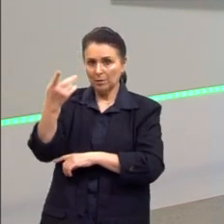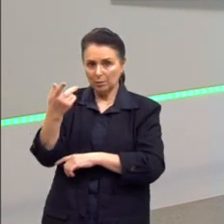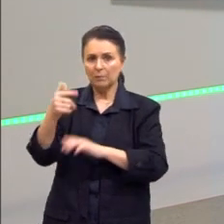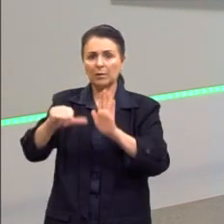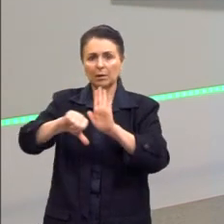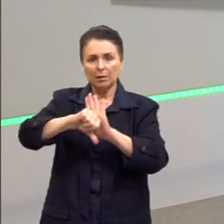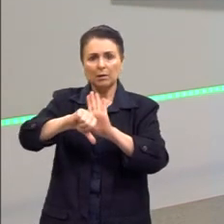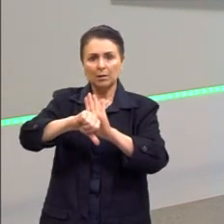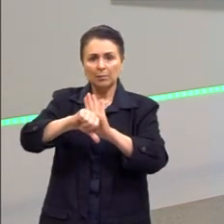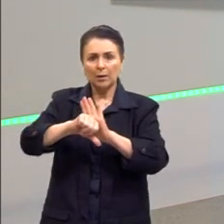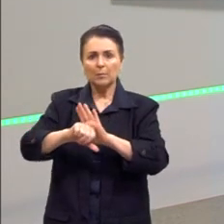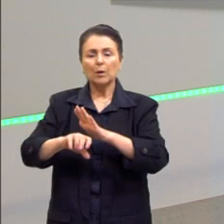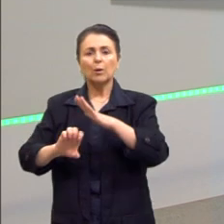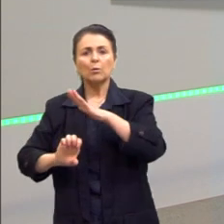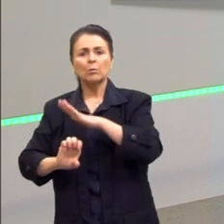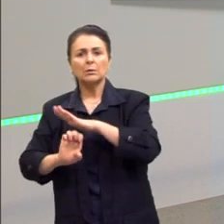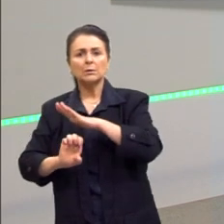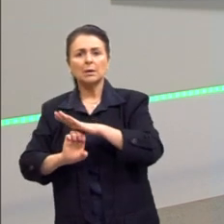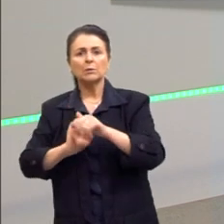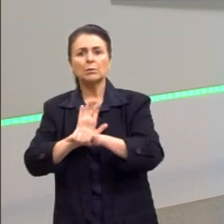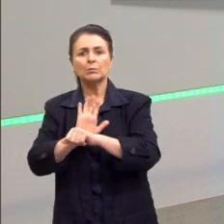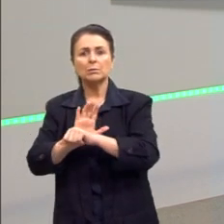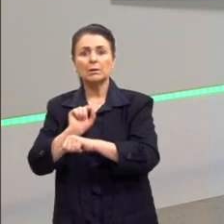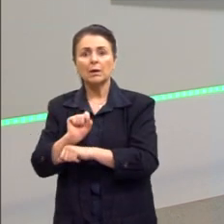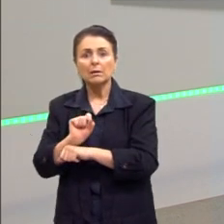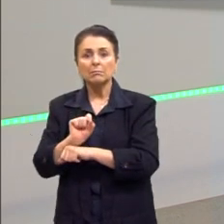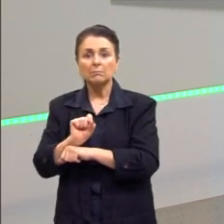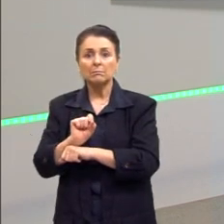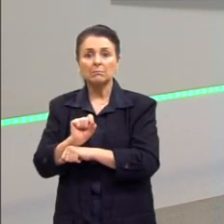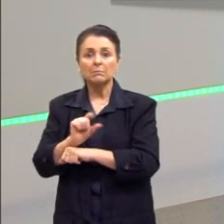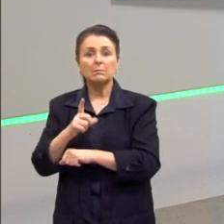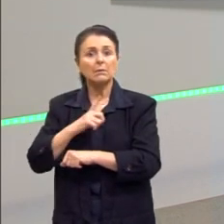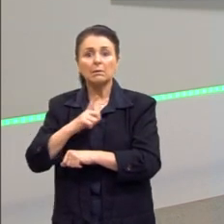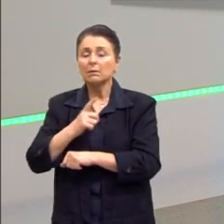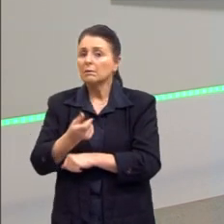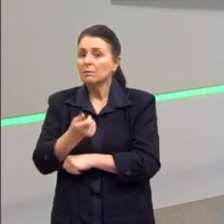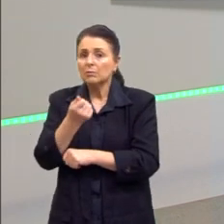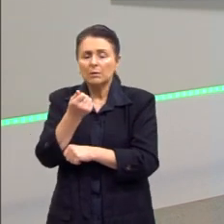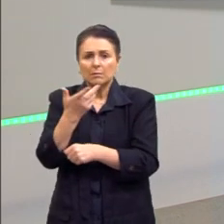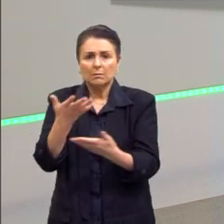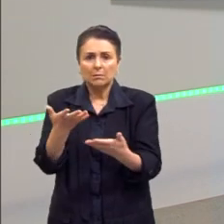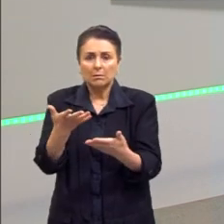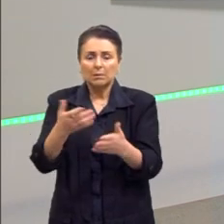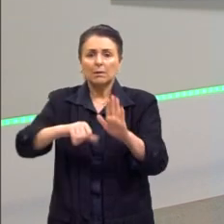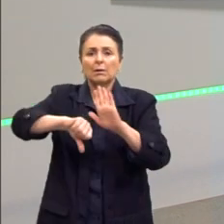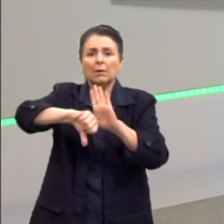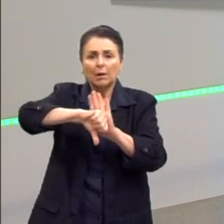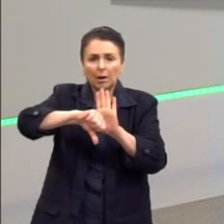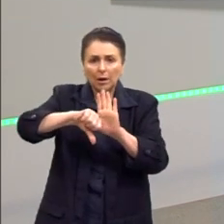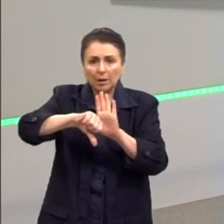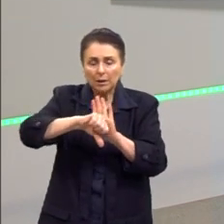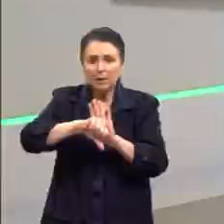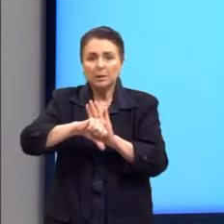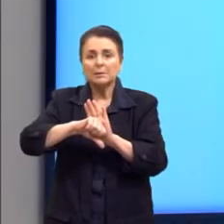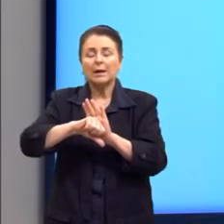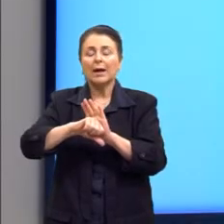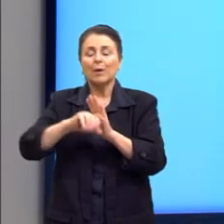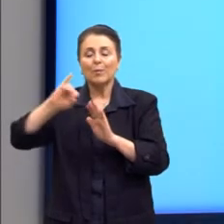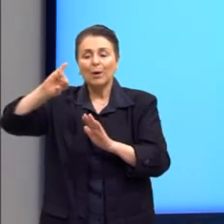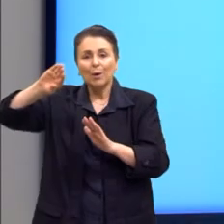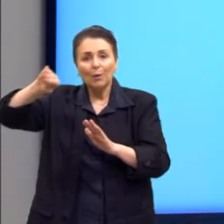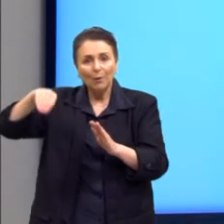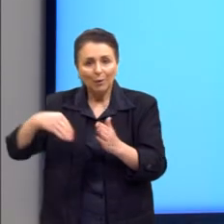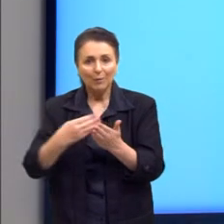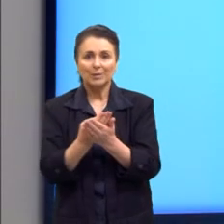o Estado ajuda exatamente quem está com esse dinheiro. Então, as crises, às vezes, acabam gerando uma oportunidade para que